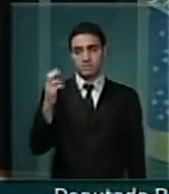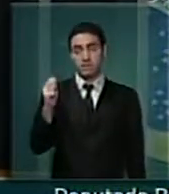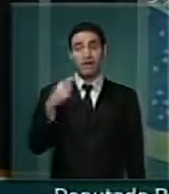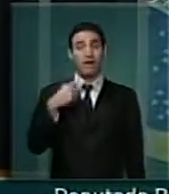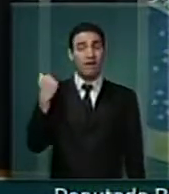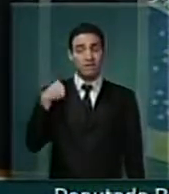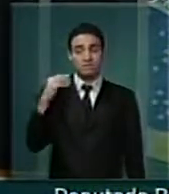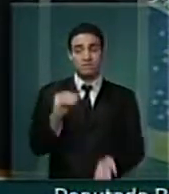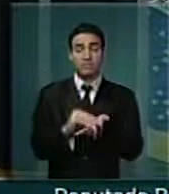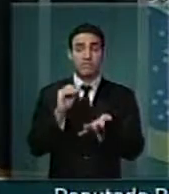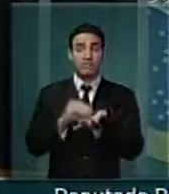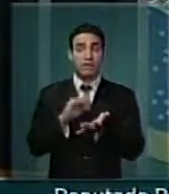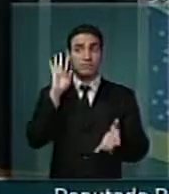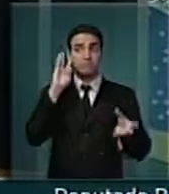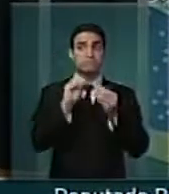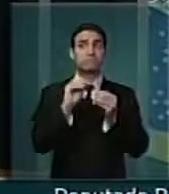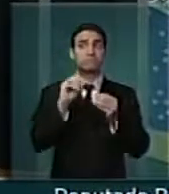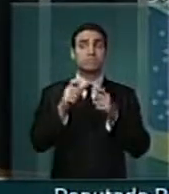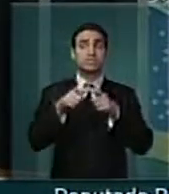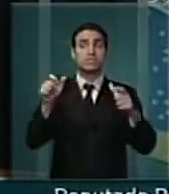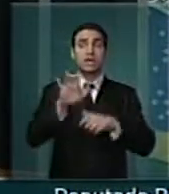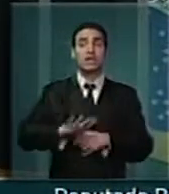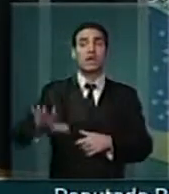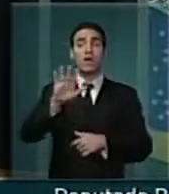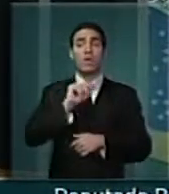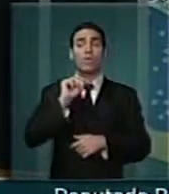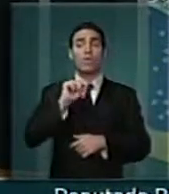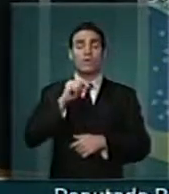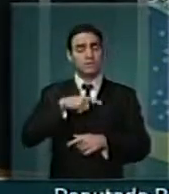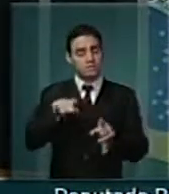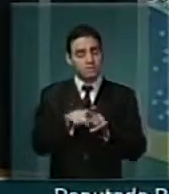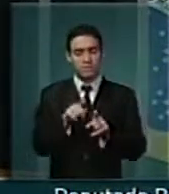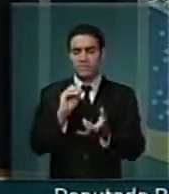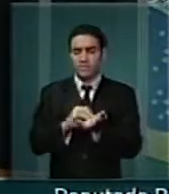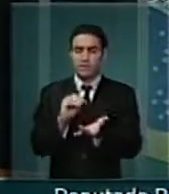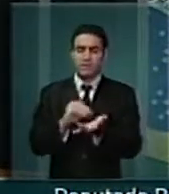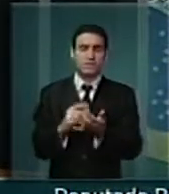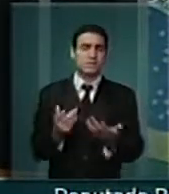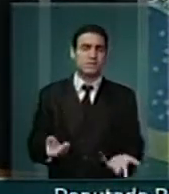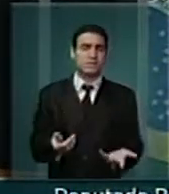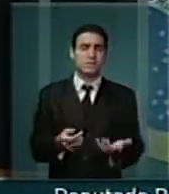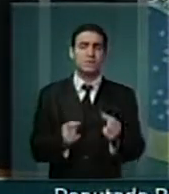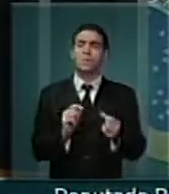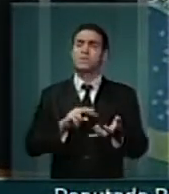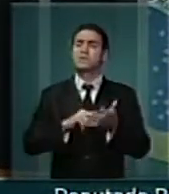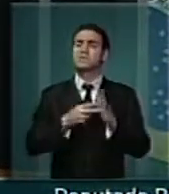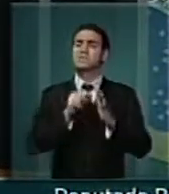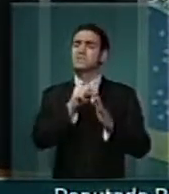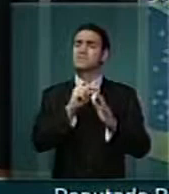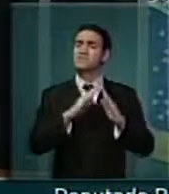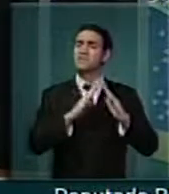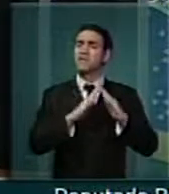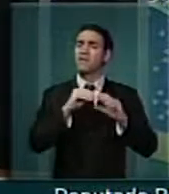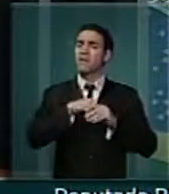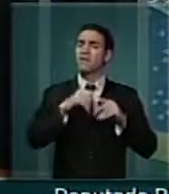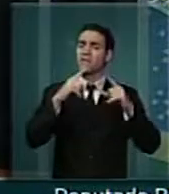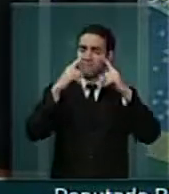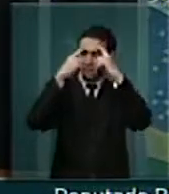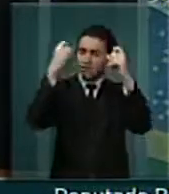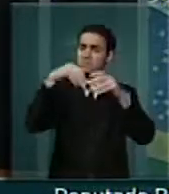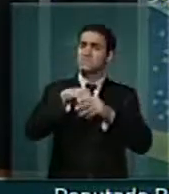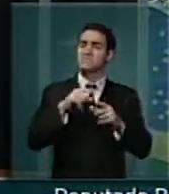uma falta de compreensão mais ampla e um entendimento bastante restrito do que seria violência doméstica,